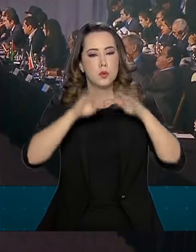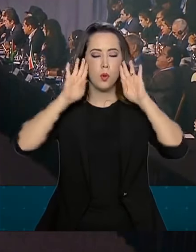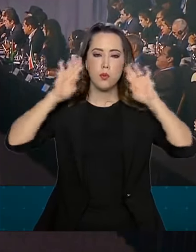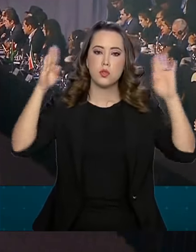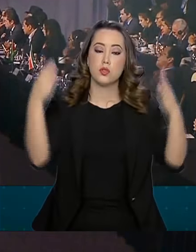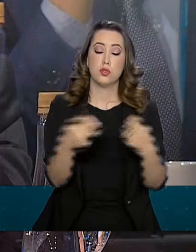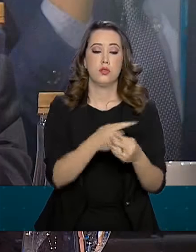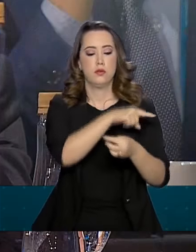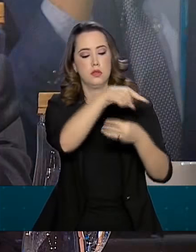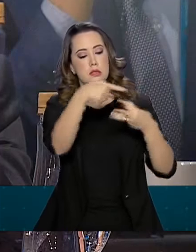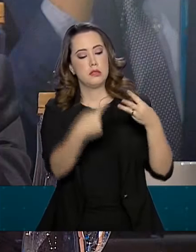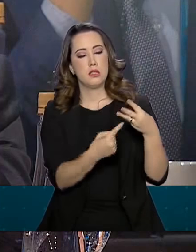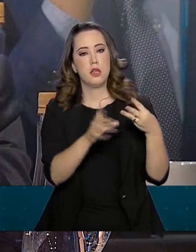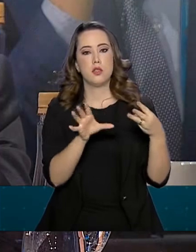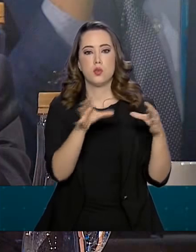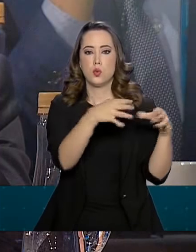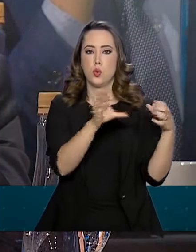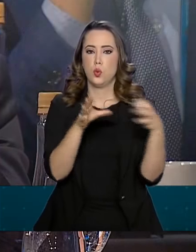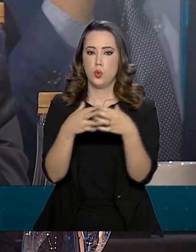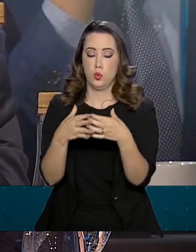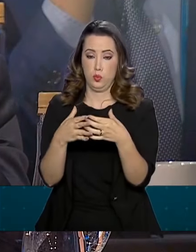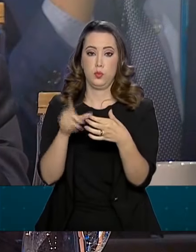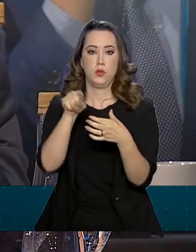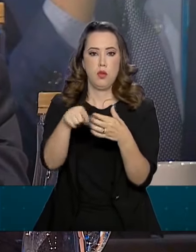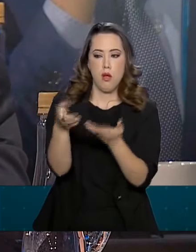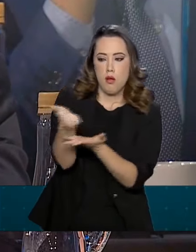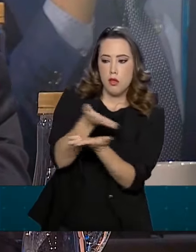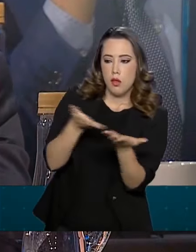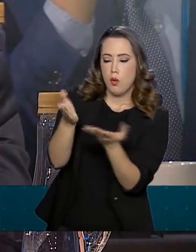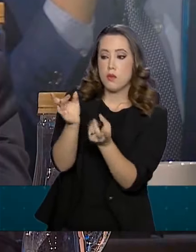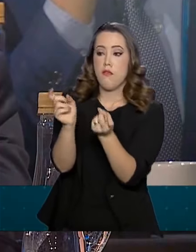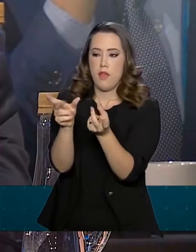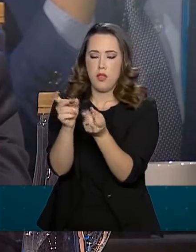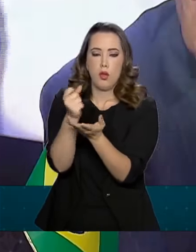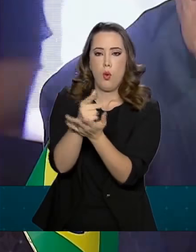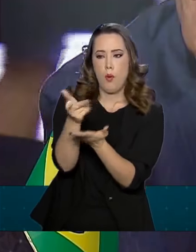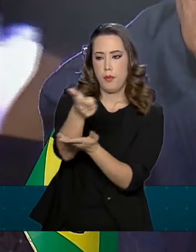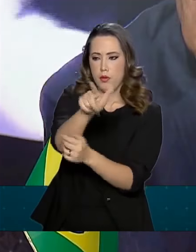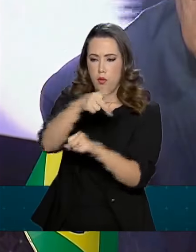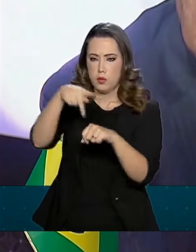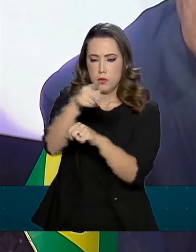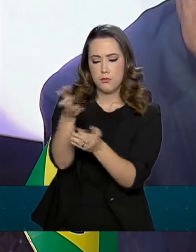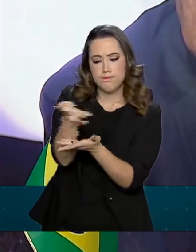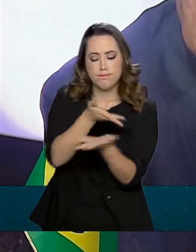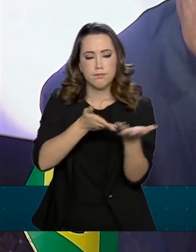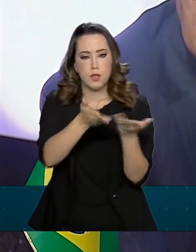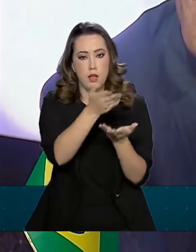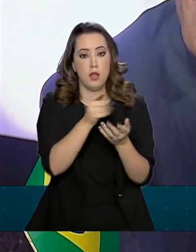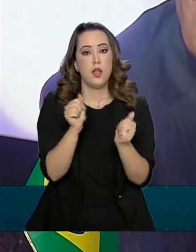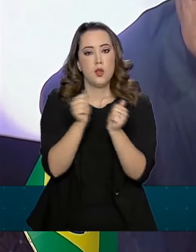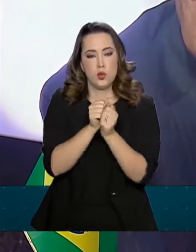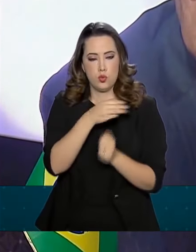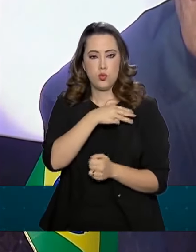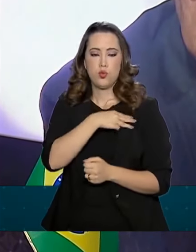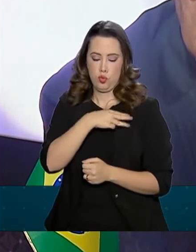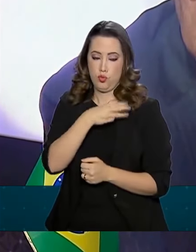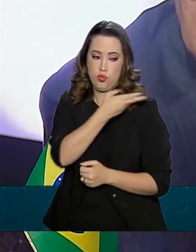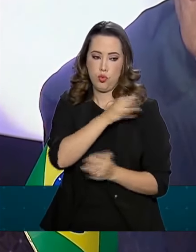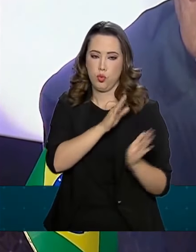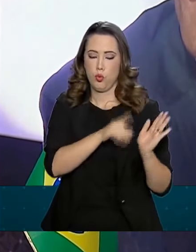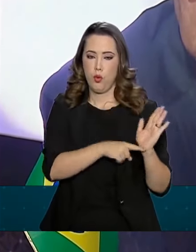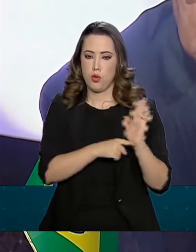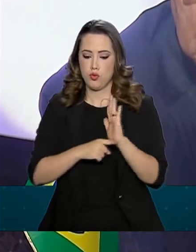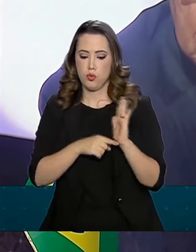-se em três áreas. As negociações externas, aí, com o grande apoio do meu ministro das Relações Exteriores,